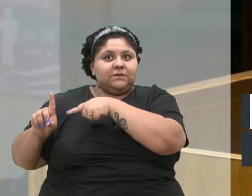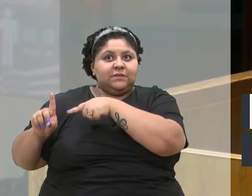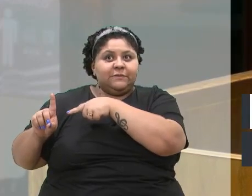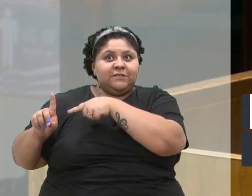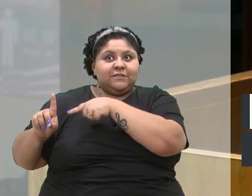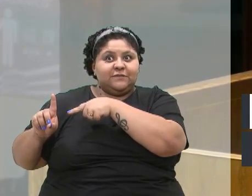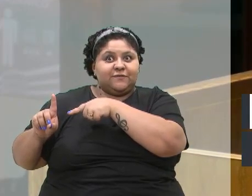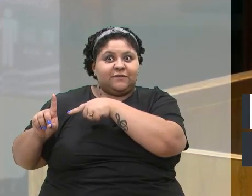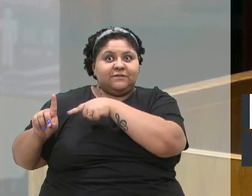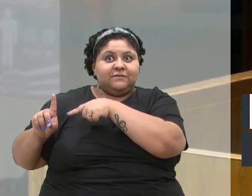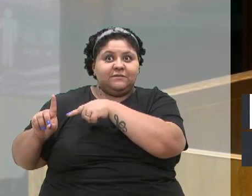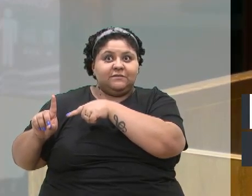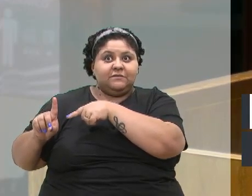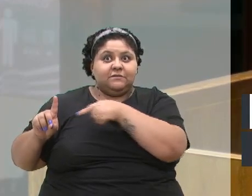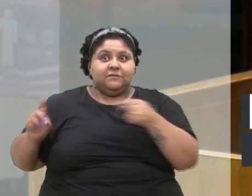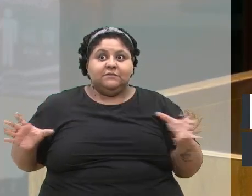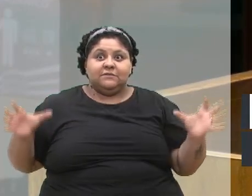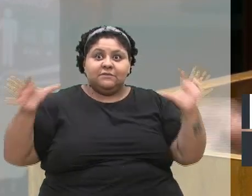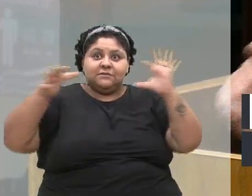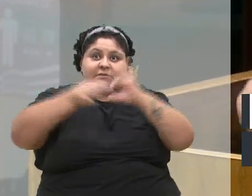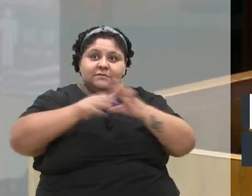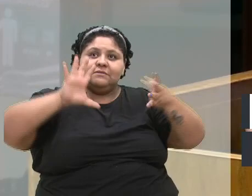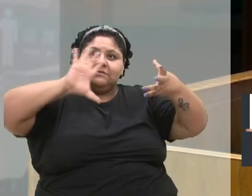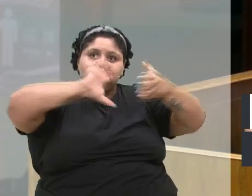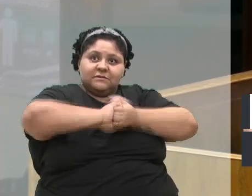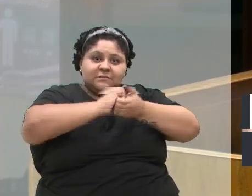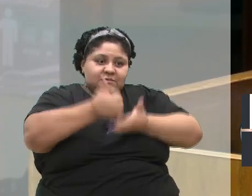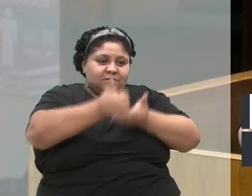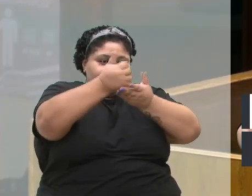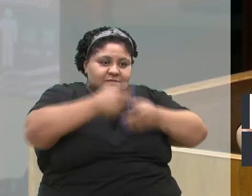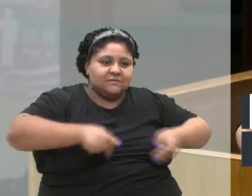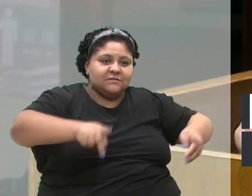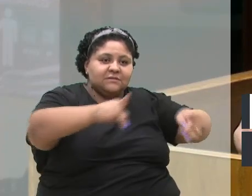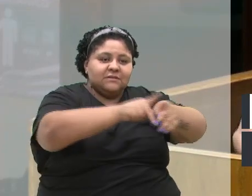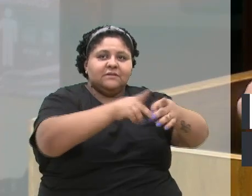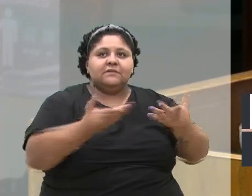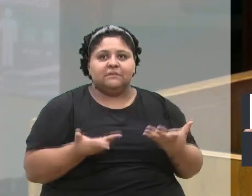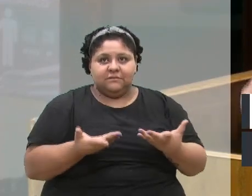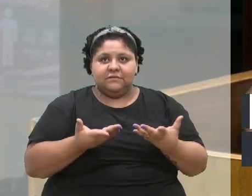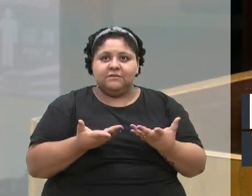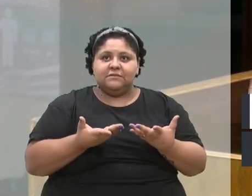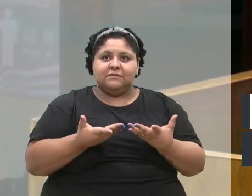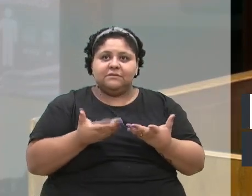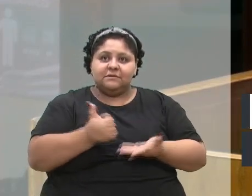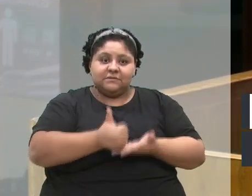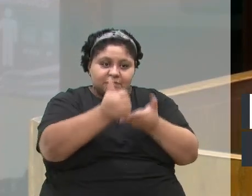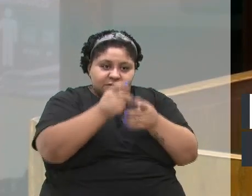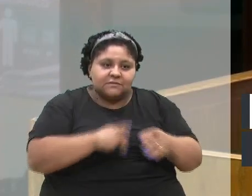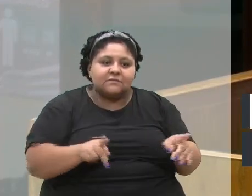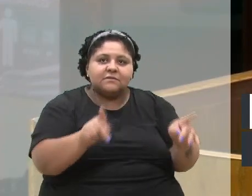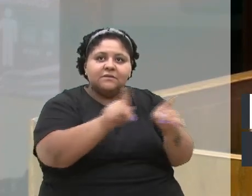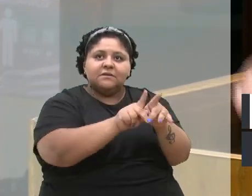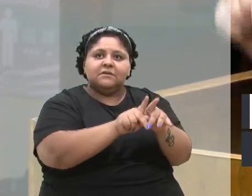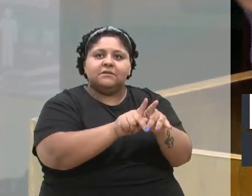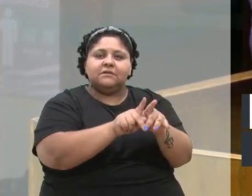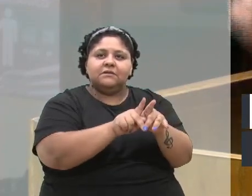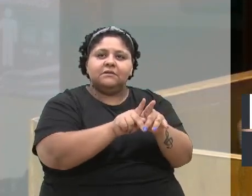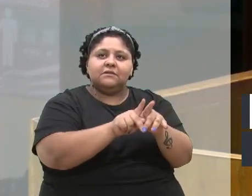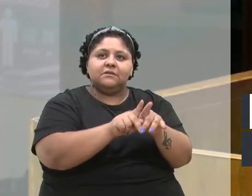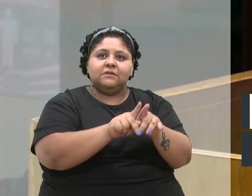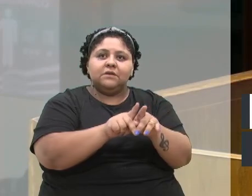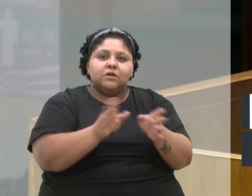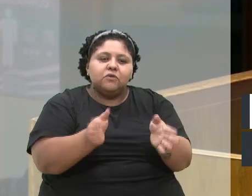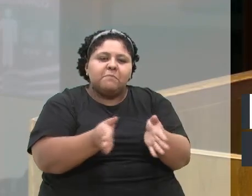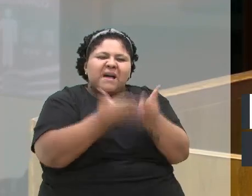se deu as mãos, em prol do povo, em prol do povo, em prol do mais